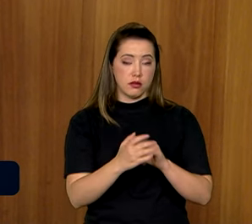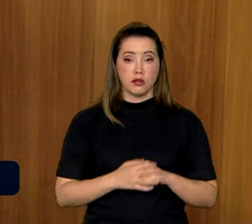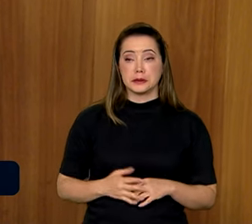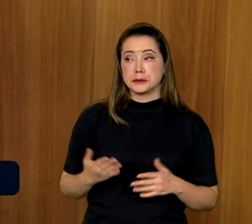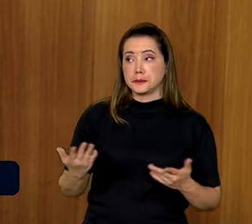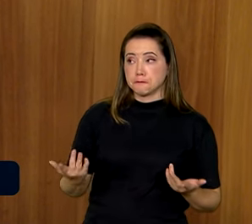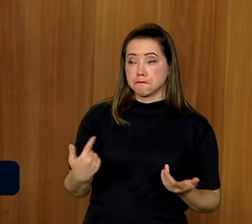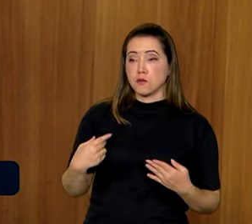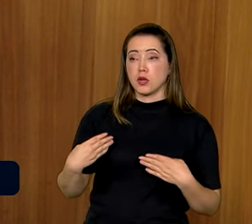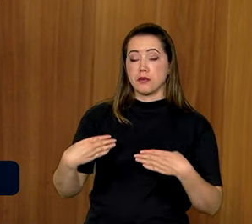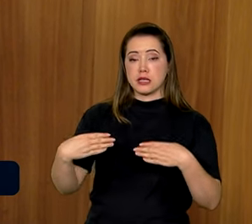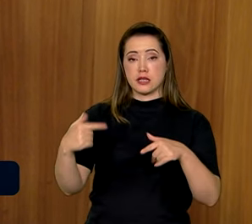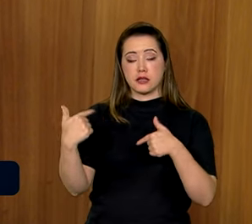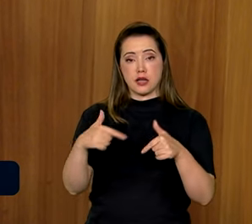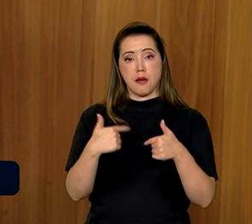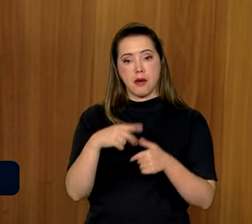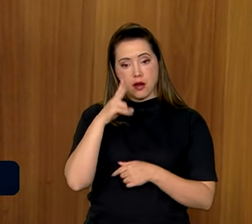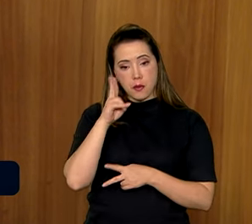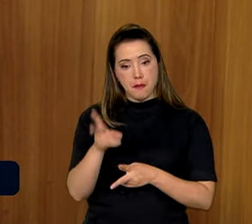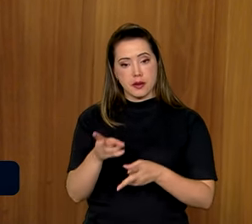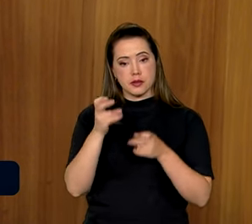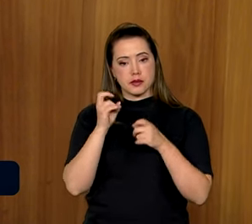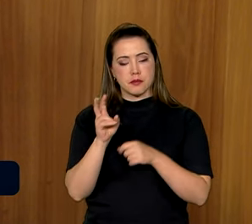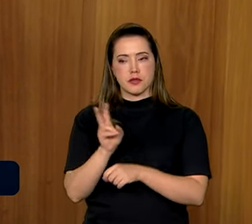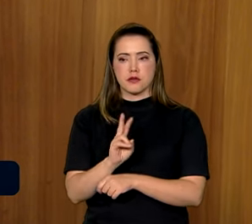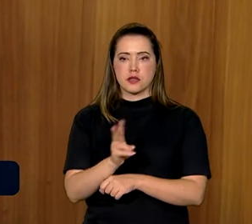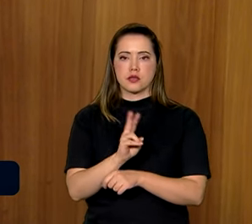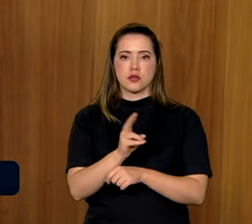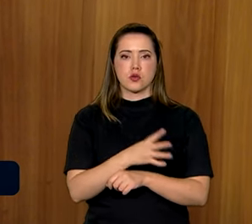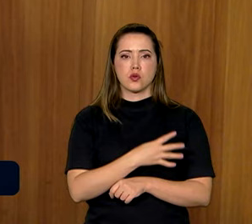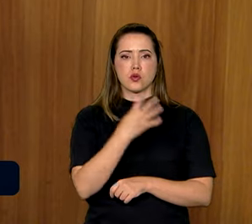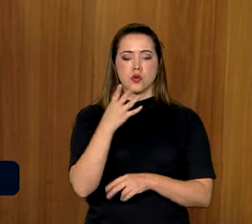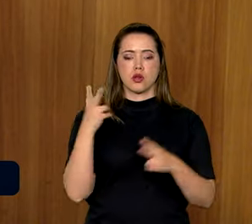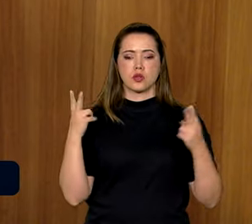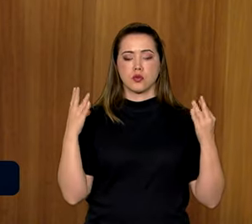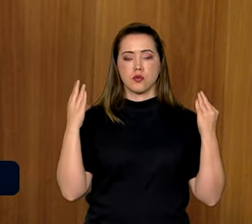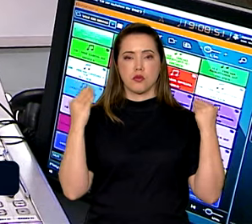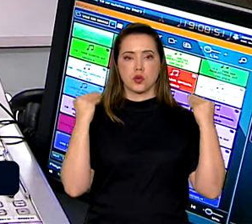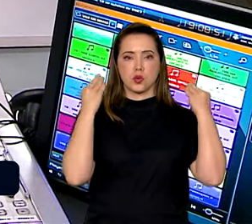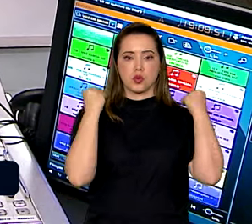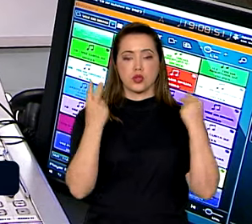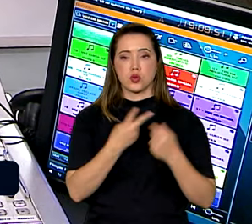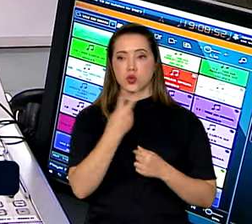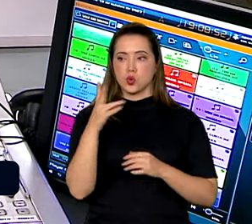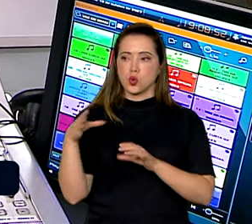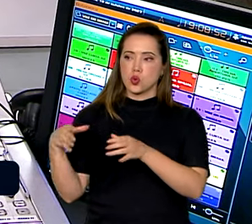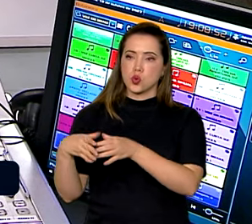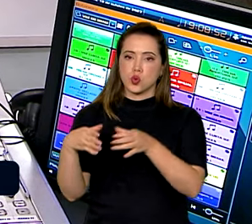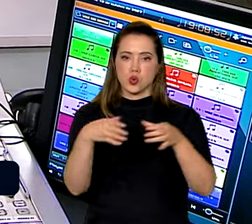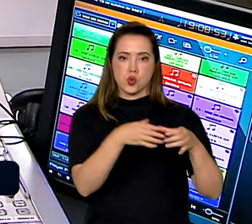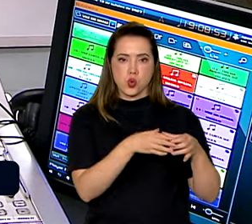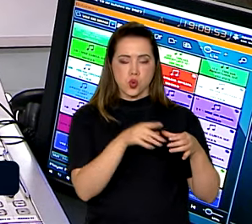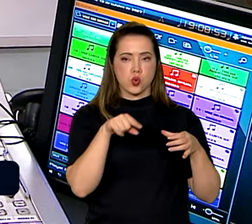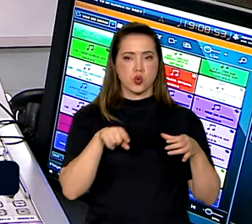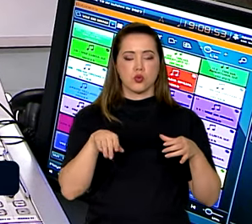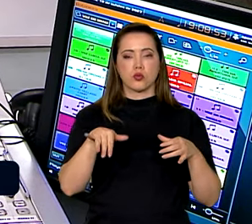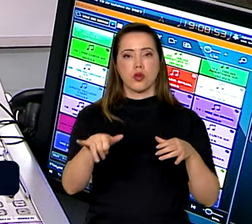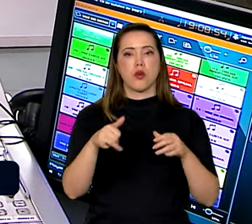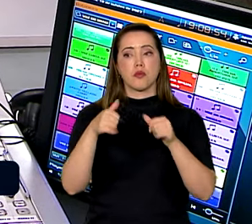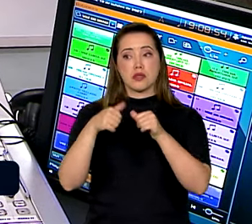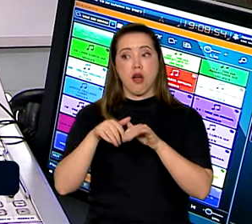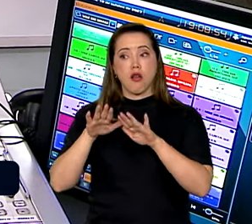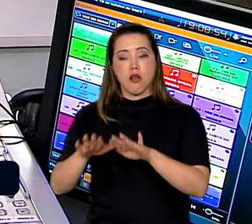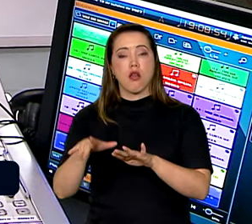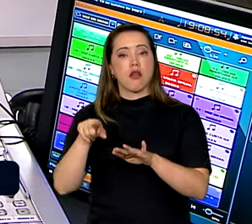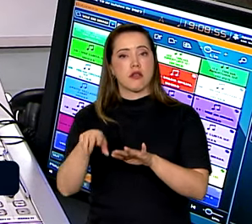Ministério do Trabalho enviou seis auditores fiscais de trabalho, com quatro motoristas oficiais, que se dividiram em duas equipes dentro da terra indígena, acamparam na